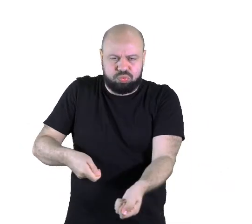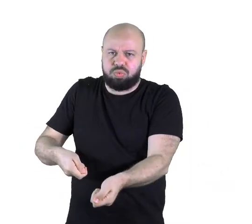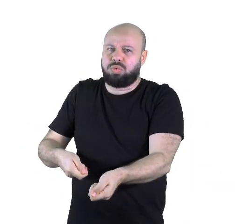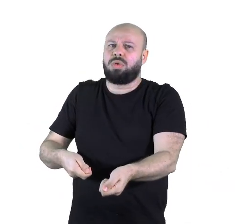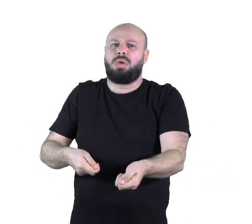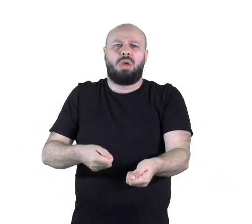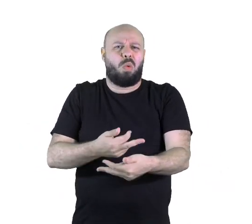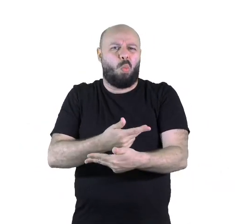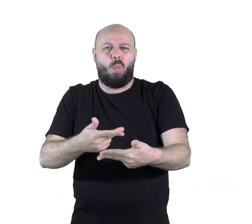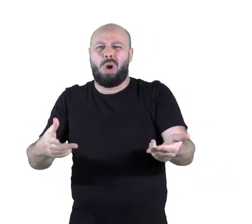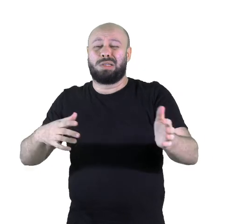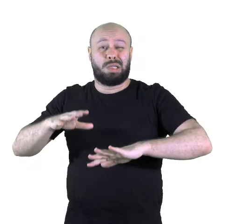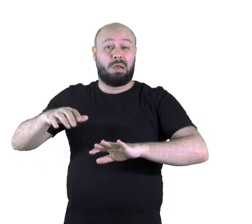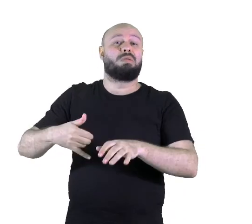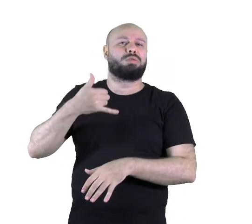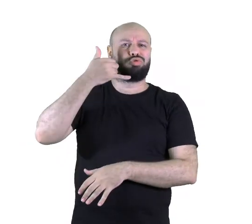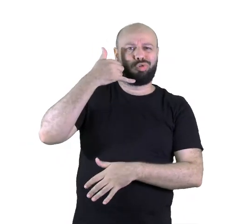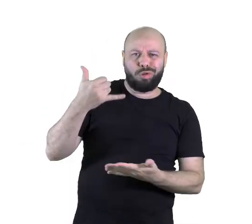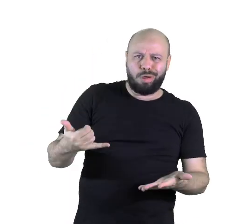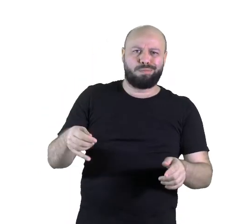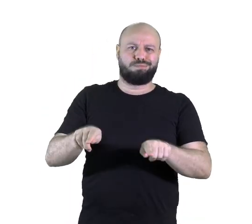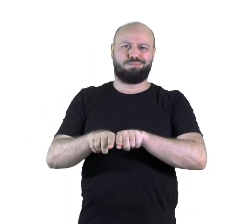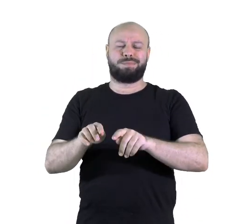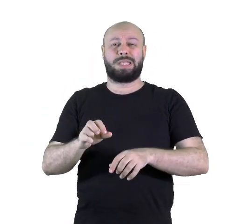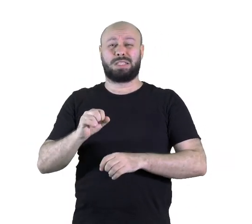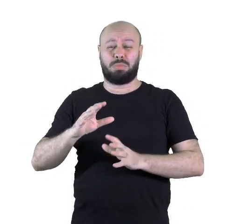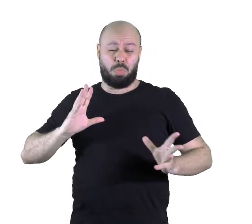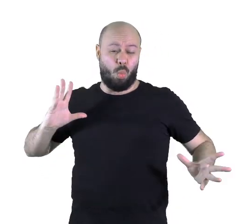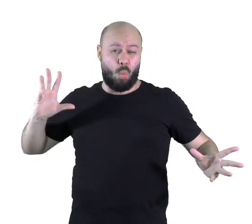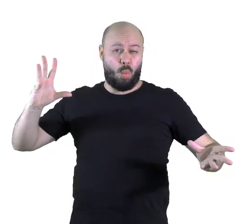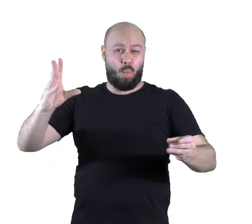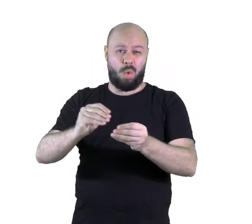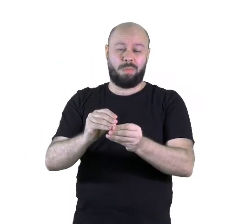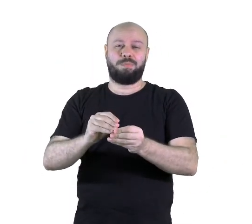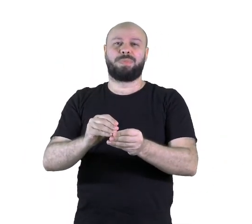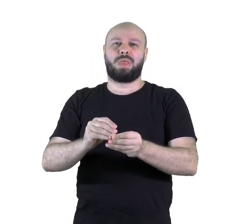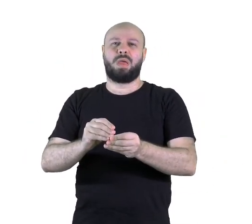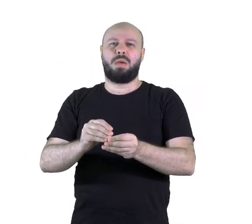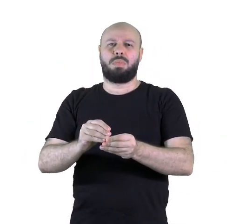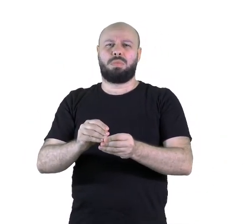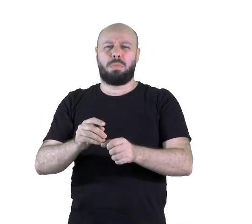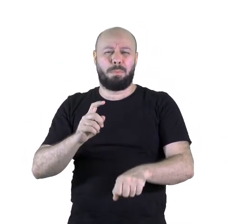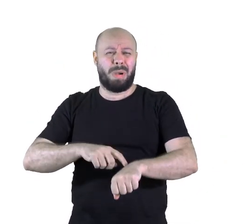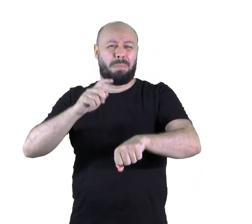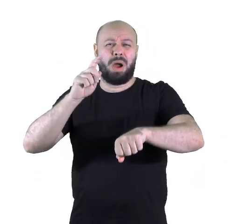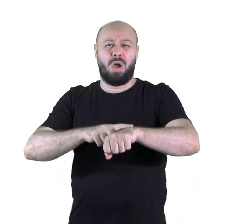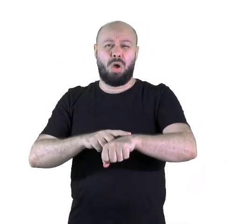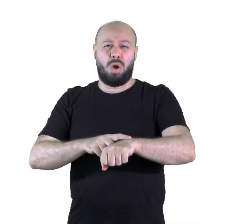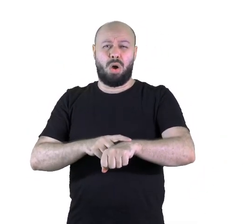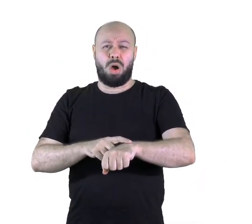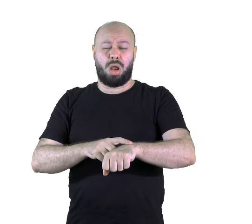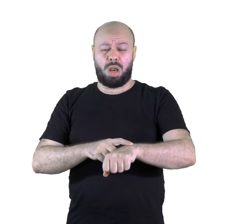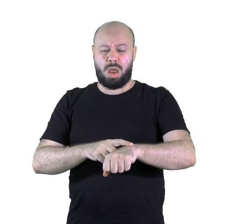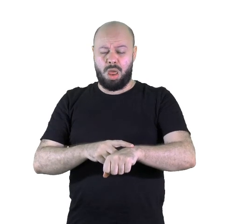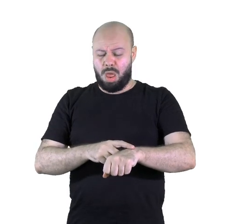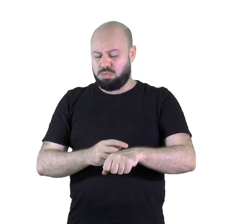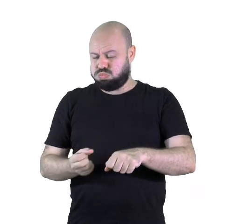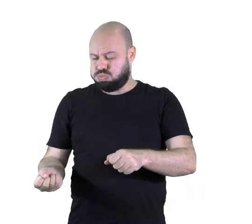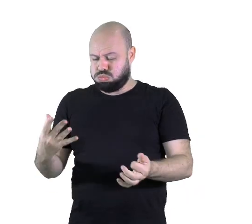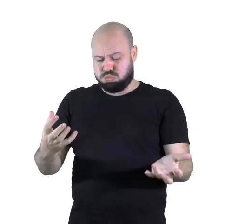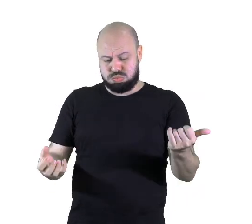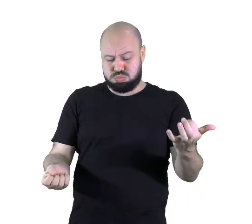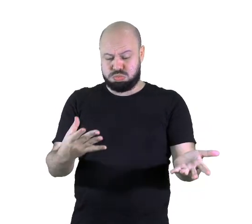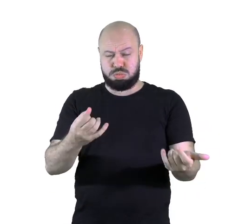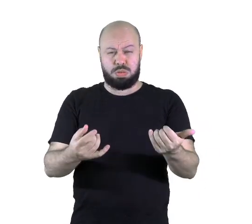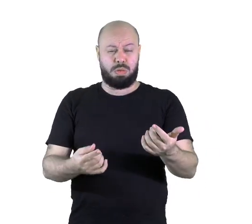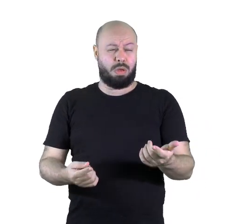Se eu colocar todos esses aparelhos ligados ao mesmo tempo e eu ficar próximo, vai prejudicar